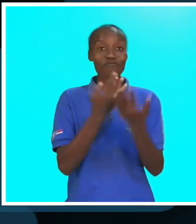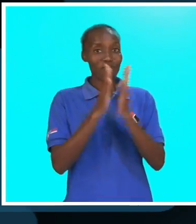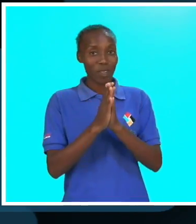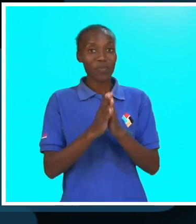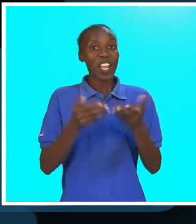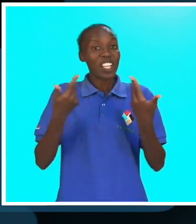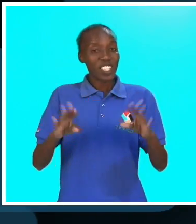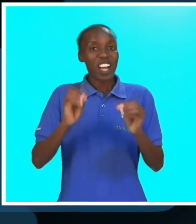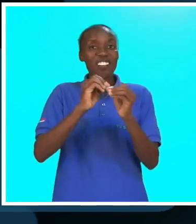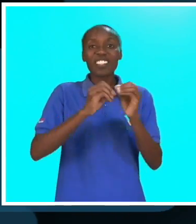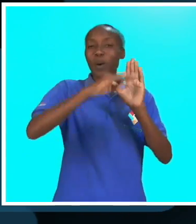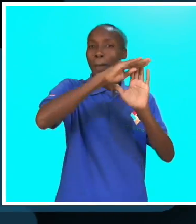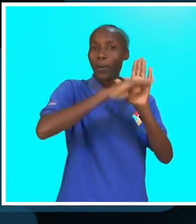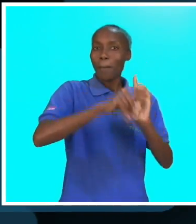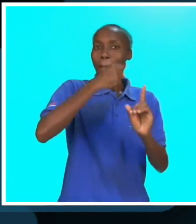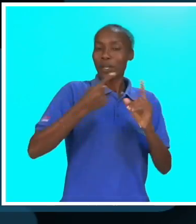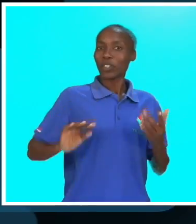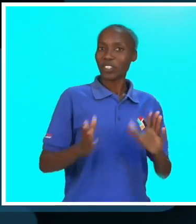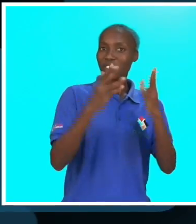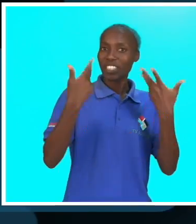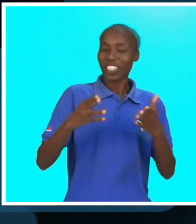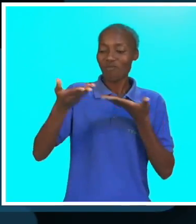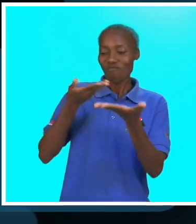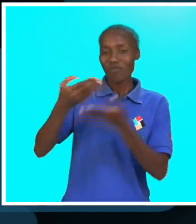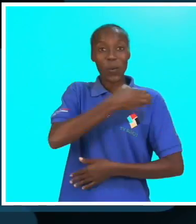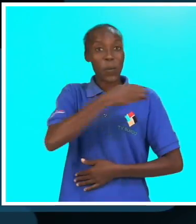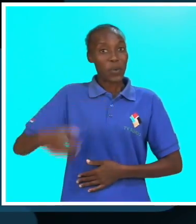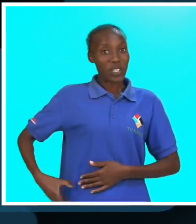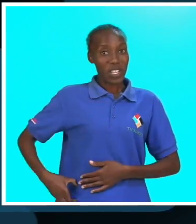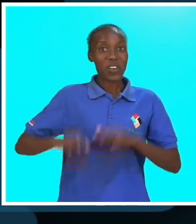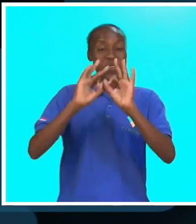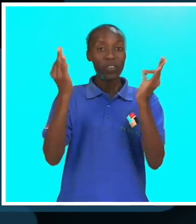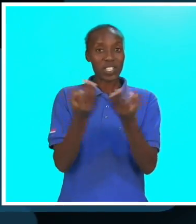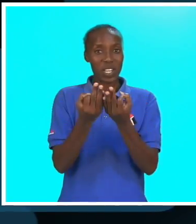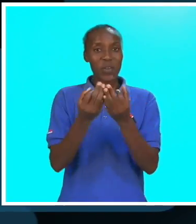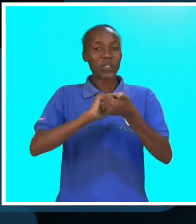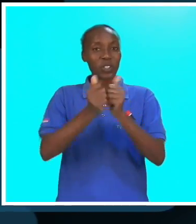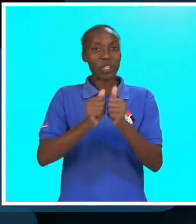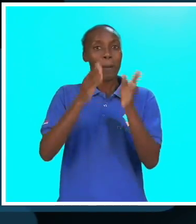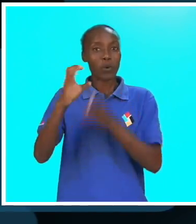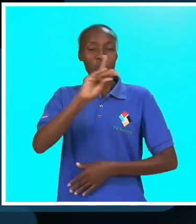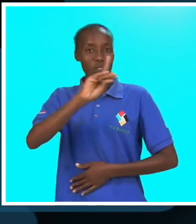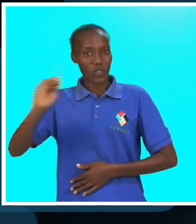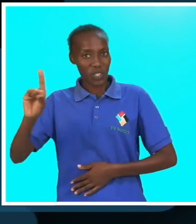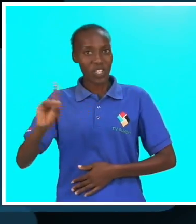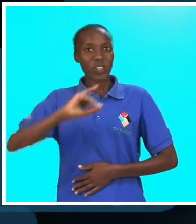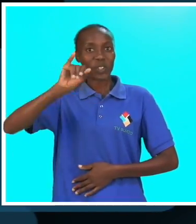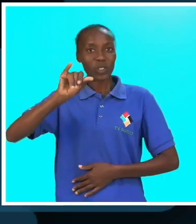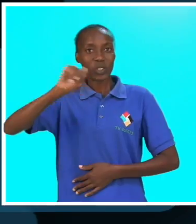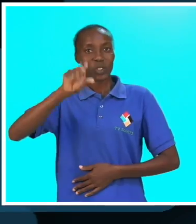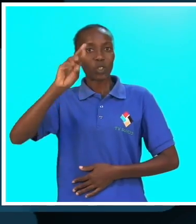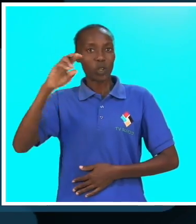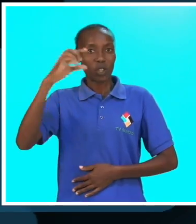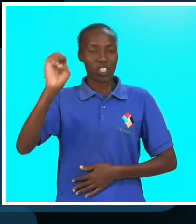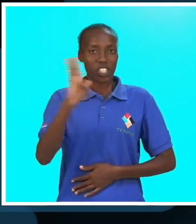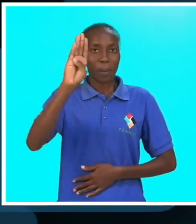assim, fizemos o Espaço Mais Vida, onde falamos com o presidente da Federação de Esportes para Pessoas com Deficiência, Jorge Miguel